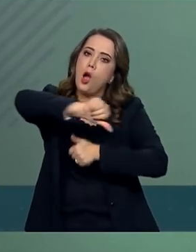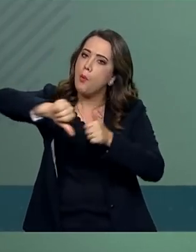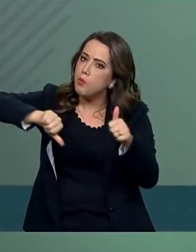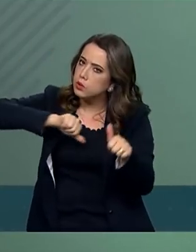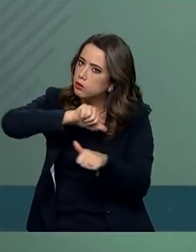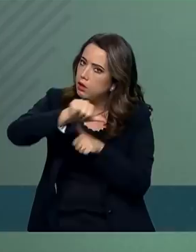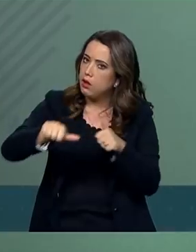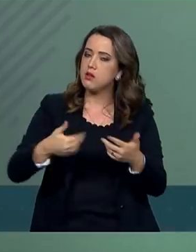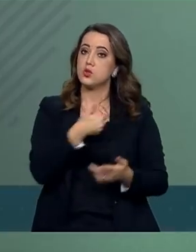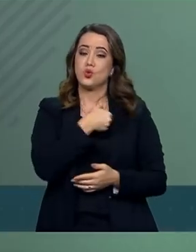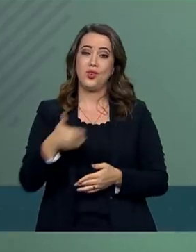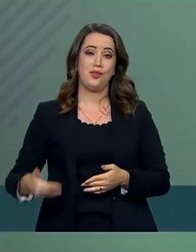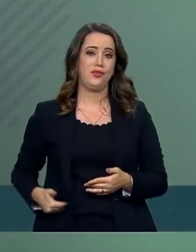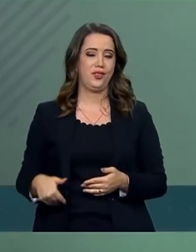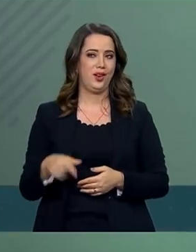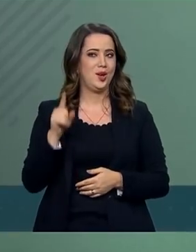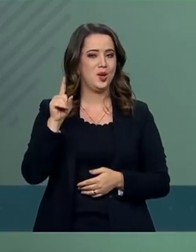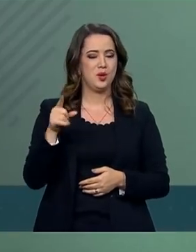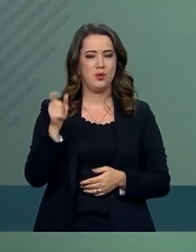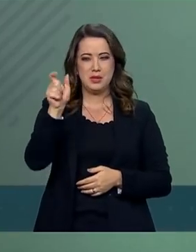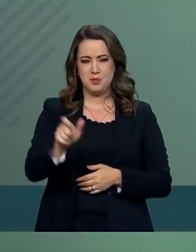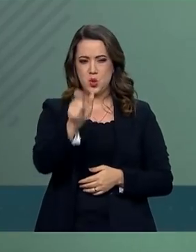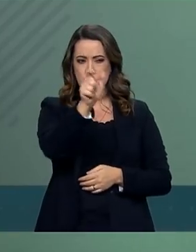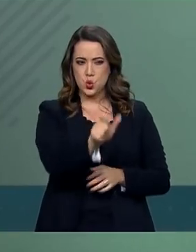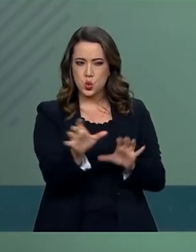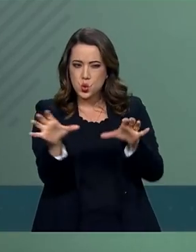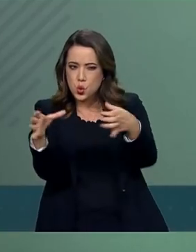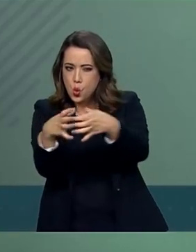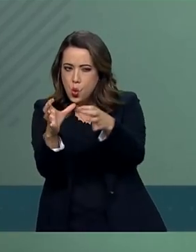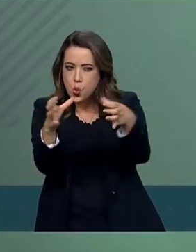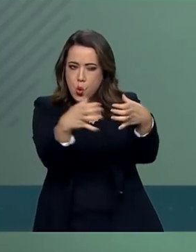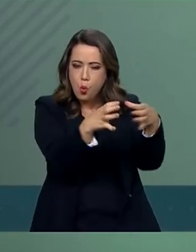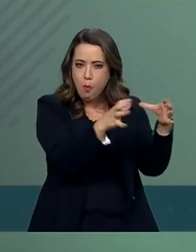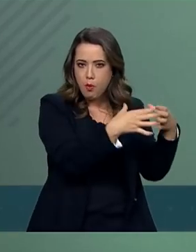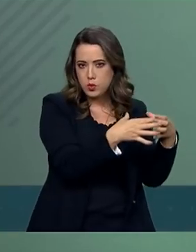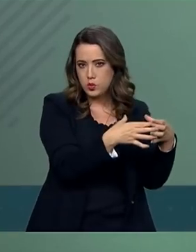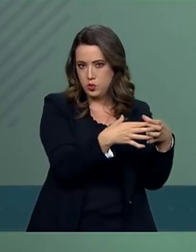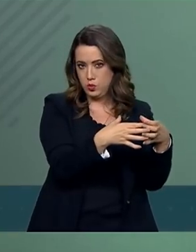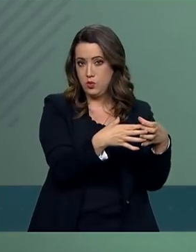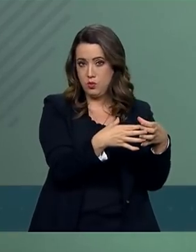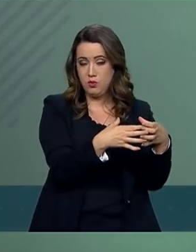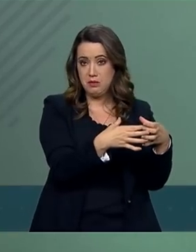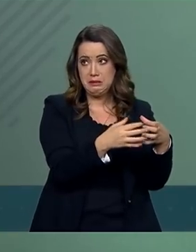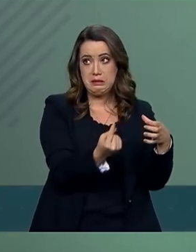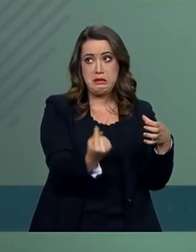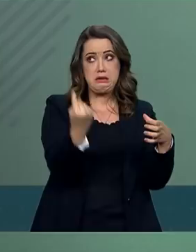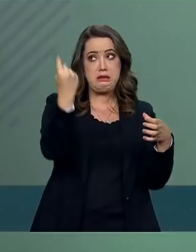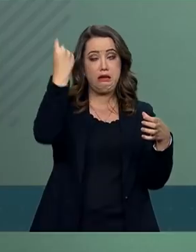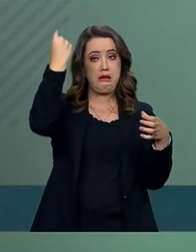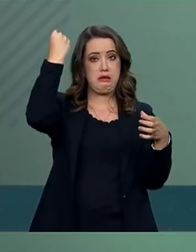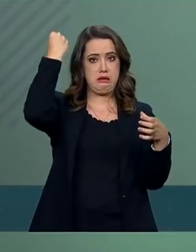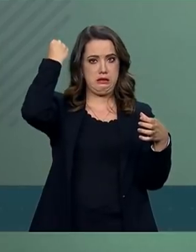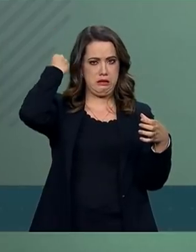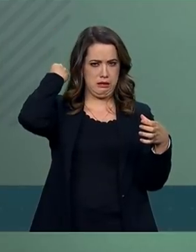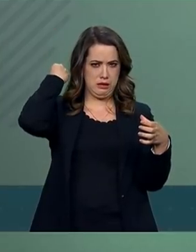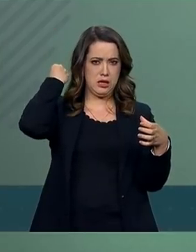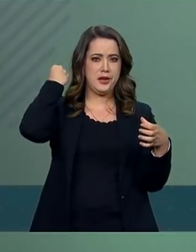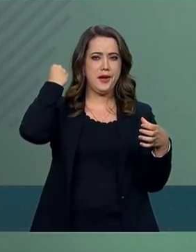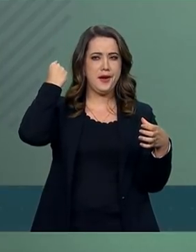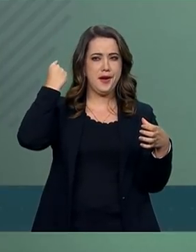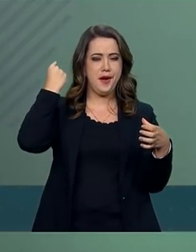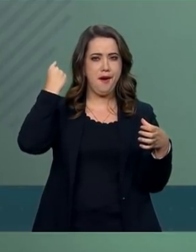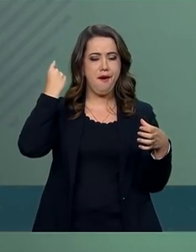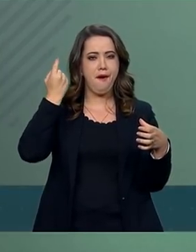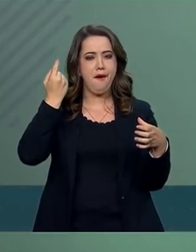governar não agrada àqueles grupos que no passado se beneficiavam